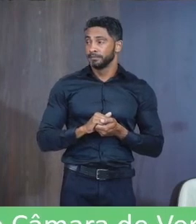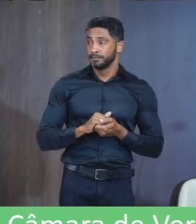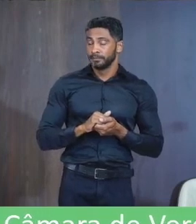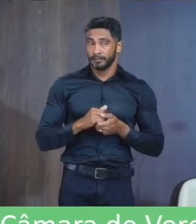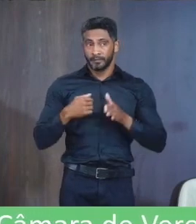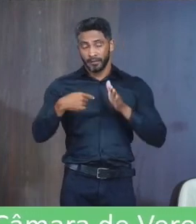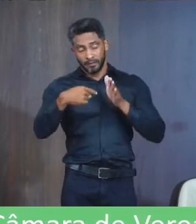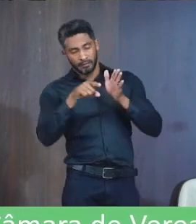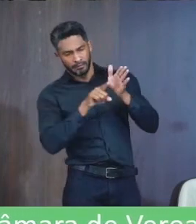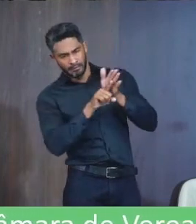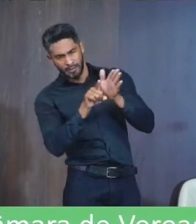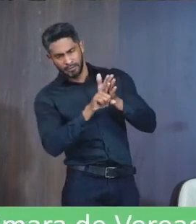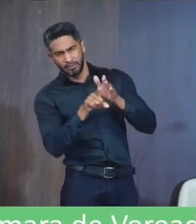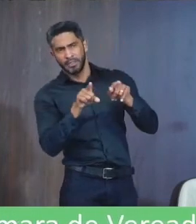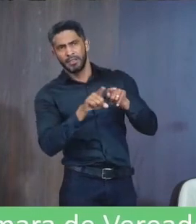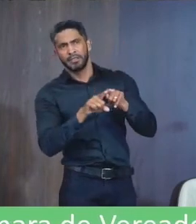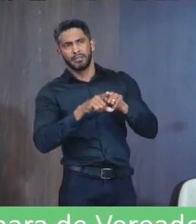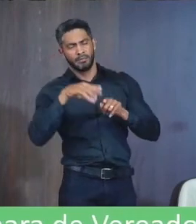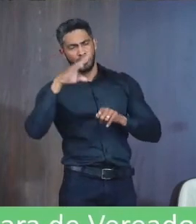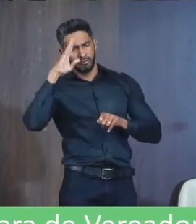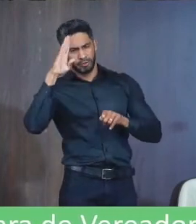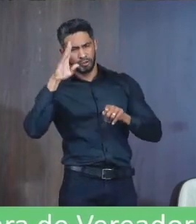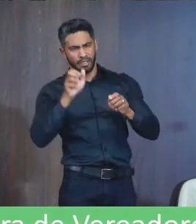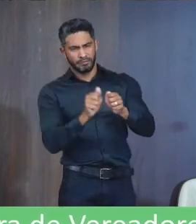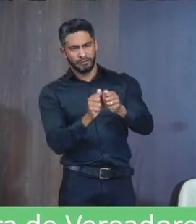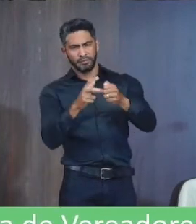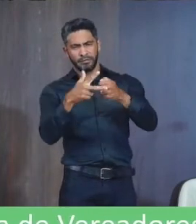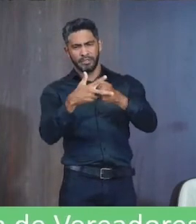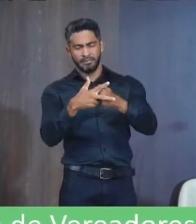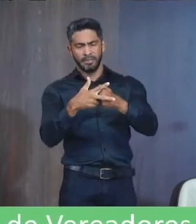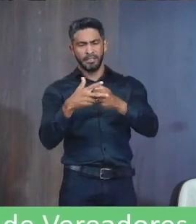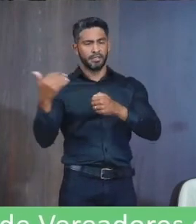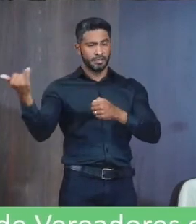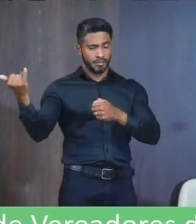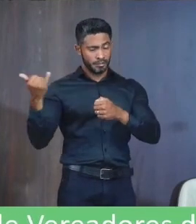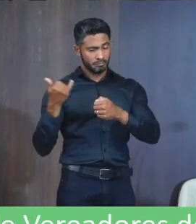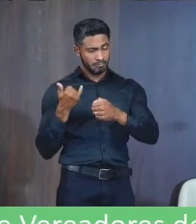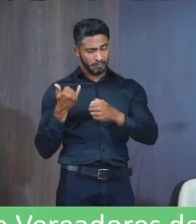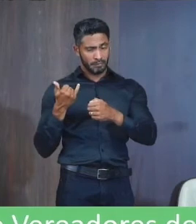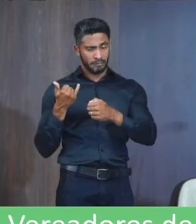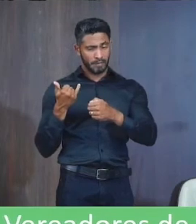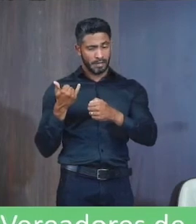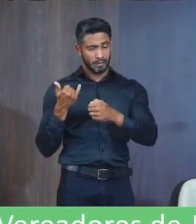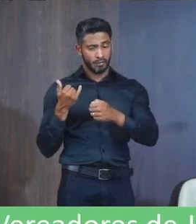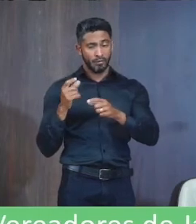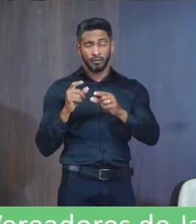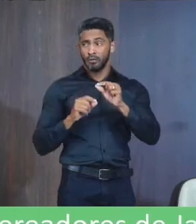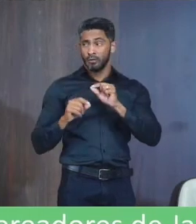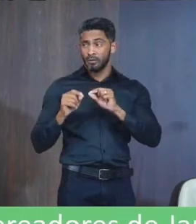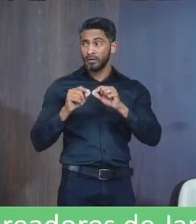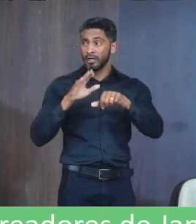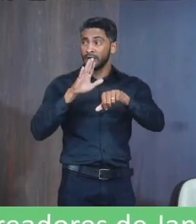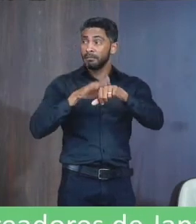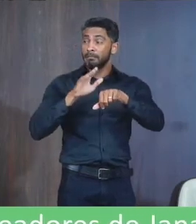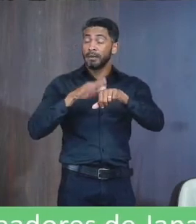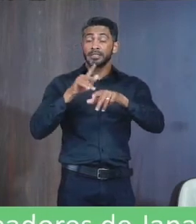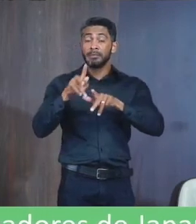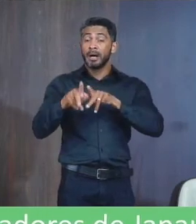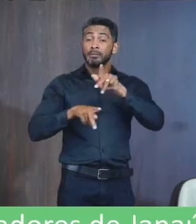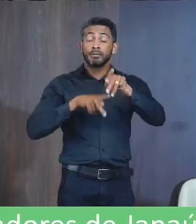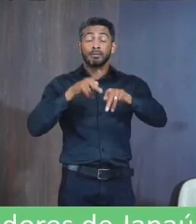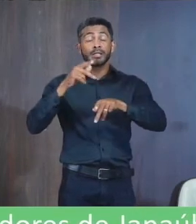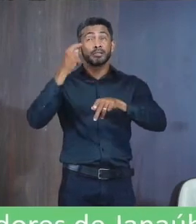questionei Também O chefe de gabinete E o chefe de gabinete Me chamou A atenção Para chamar a população Para fazer uma